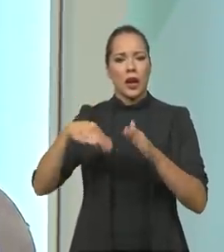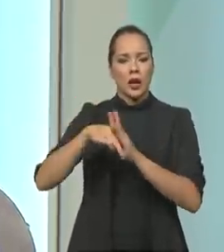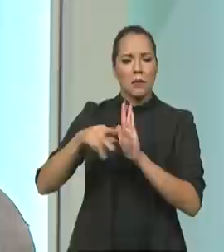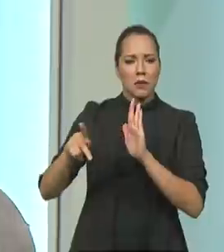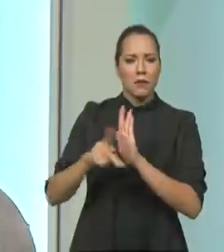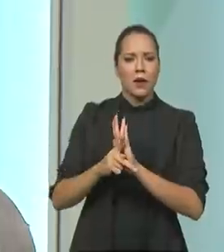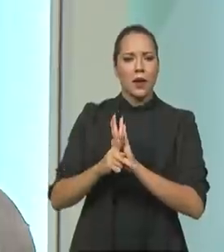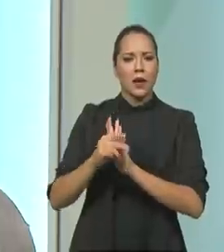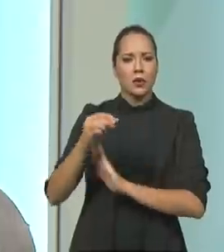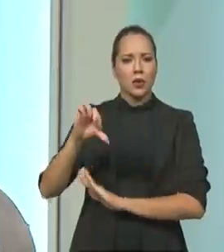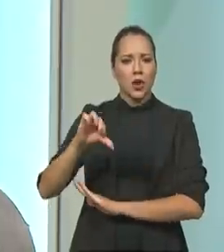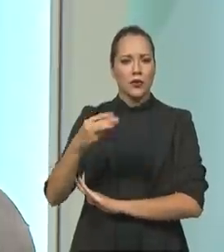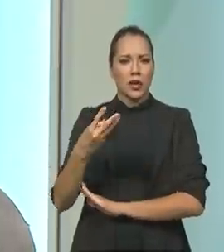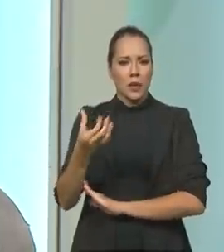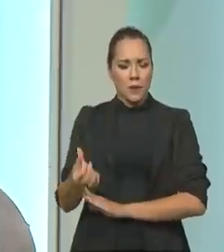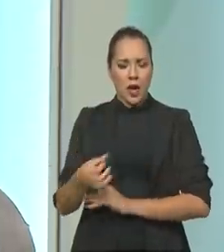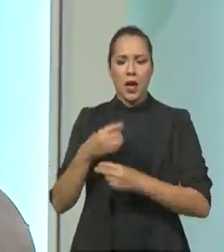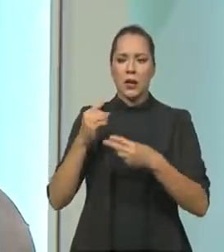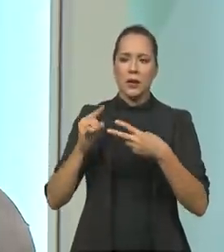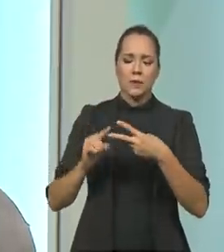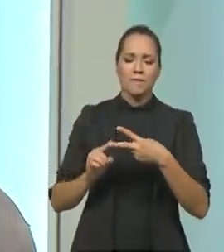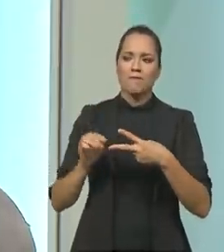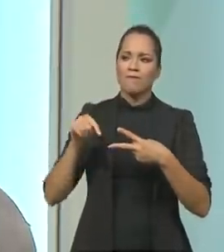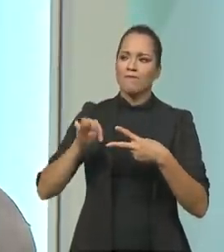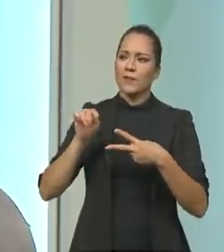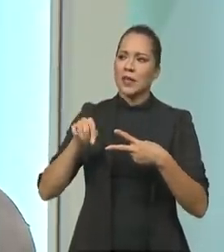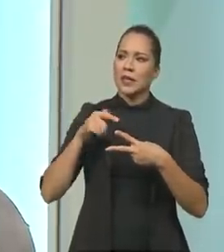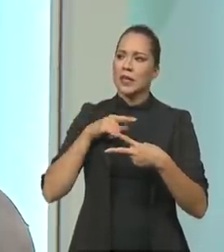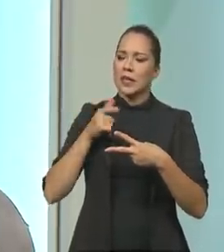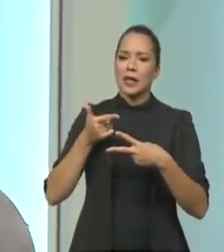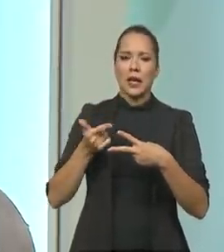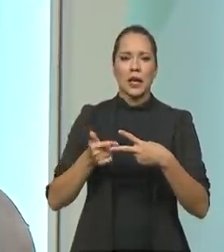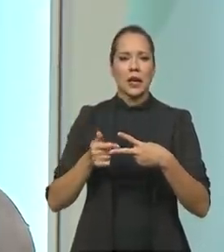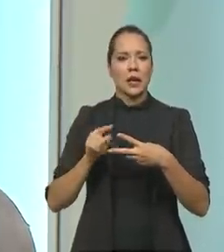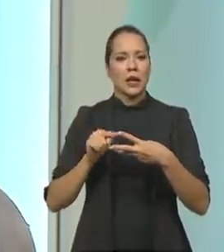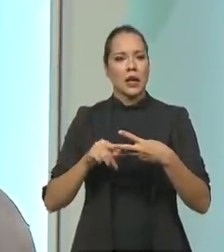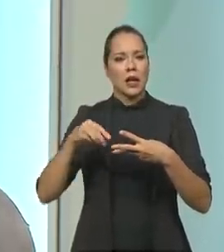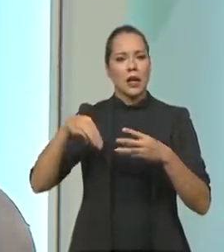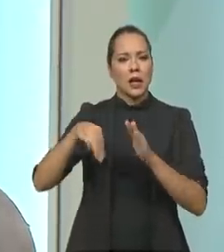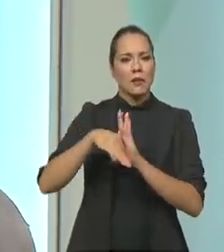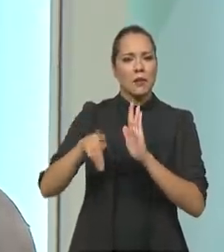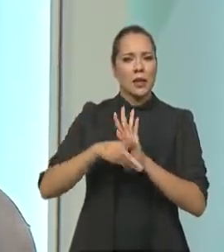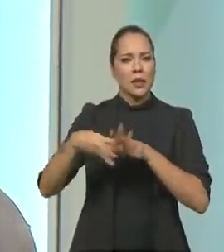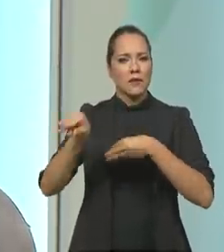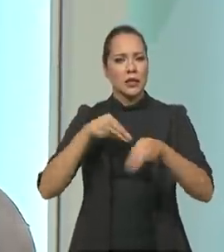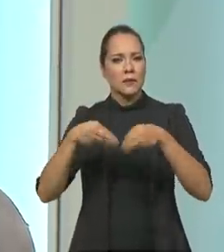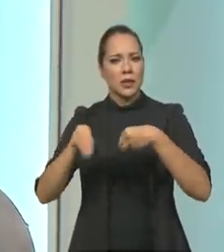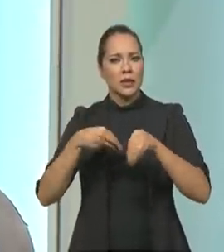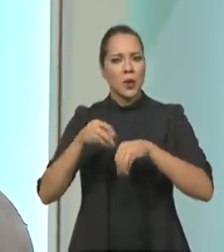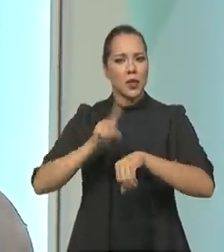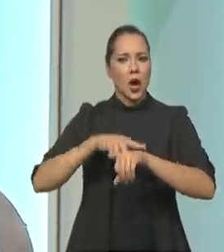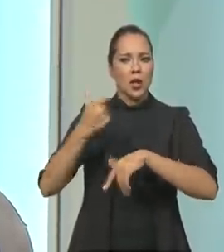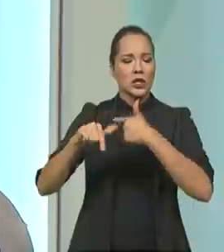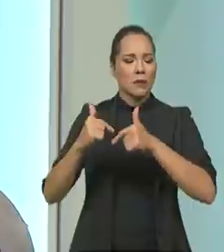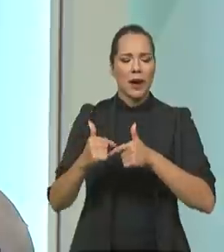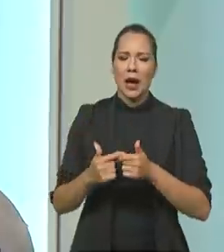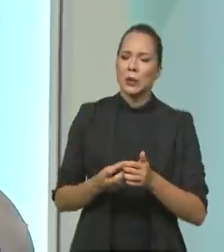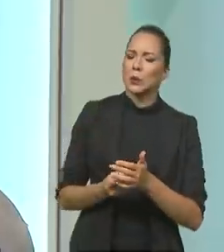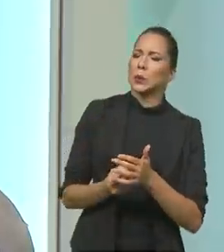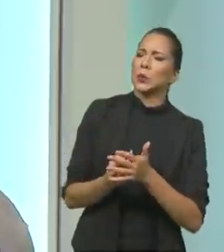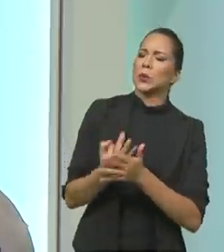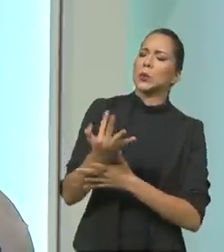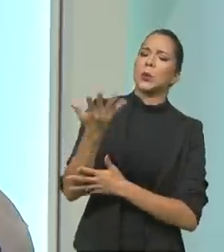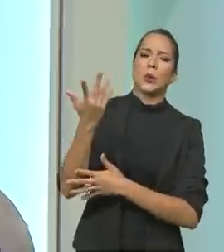936, que não cancele remarque, a MP da flexibilização da jornada de trabalho, enfim, foram